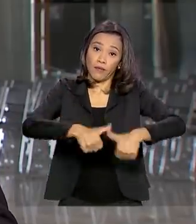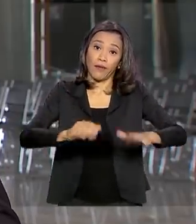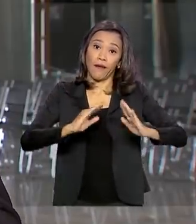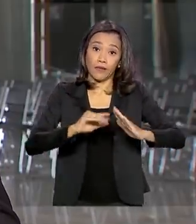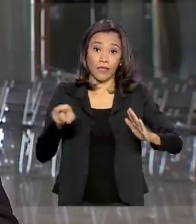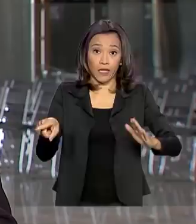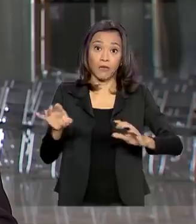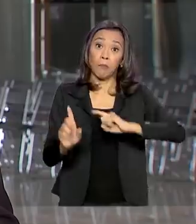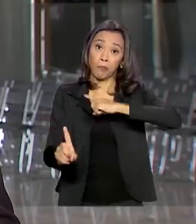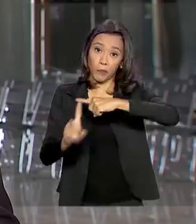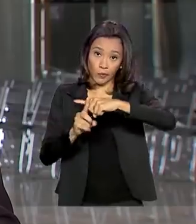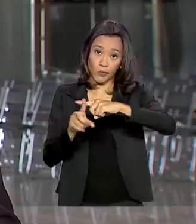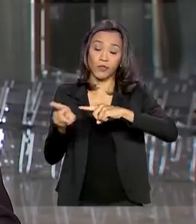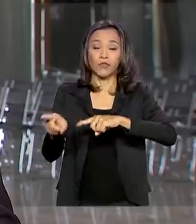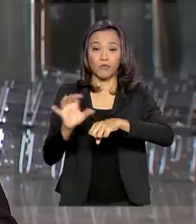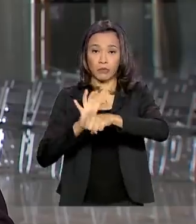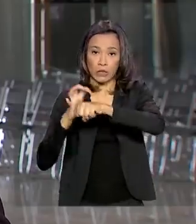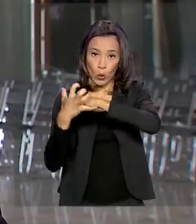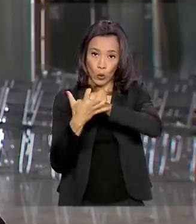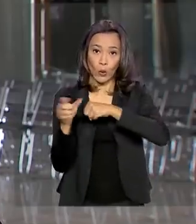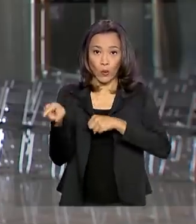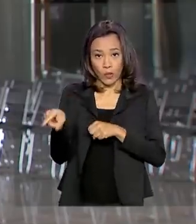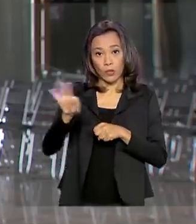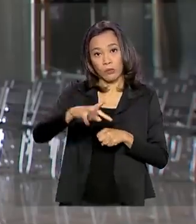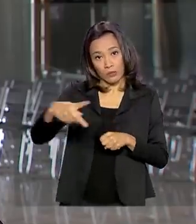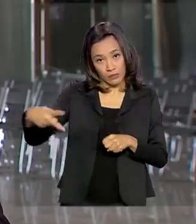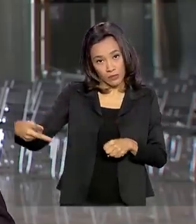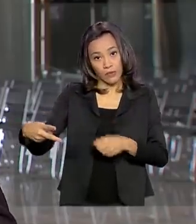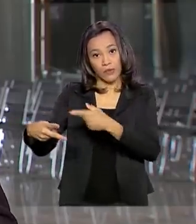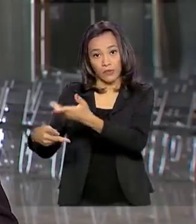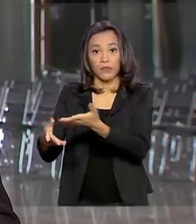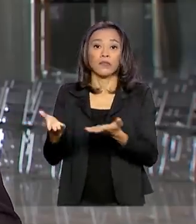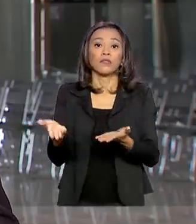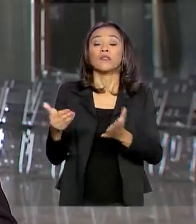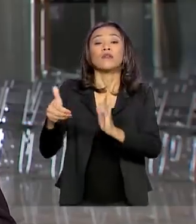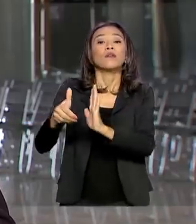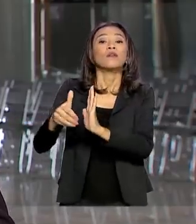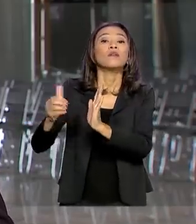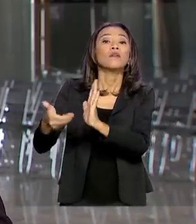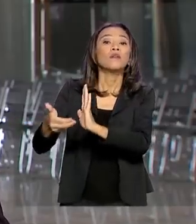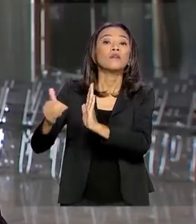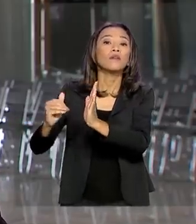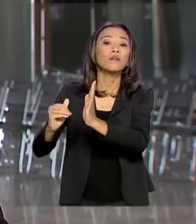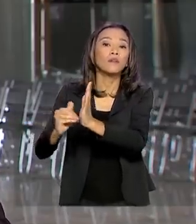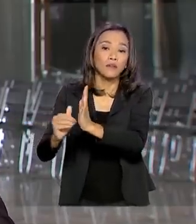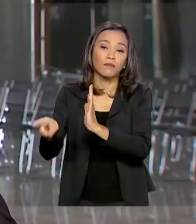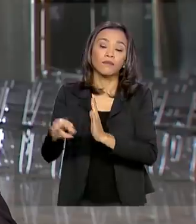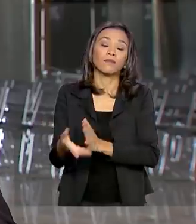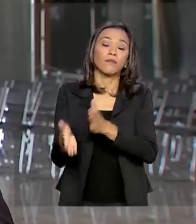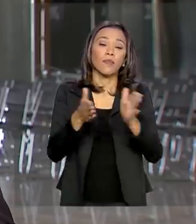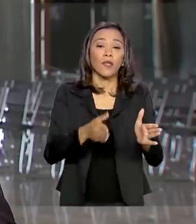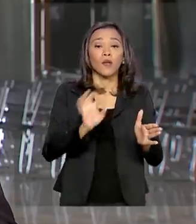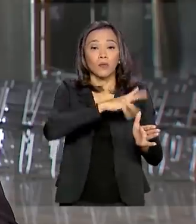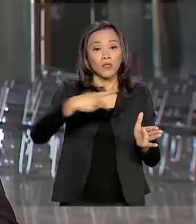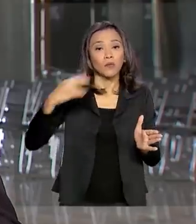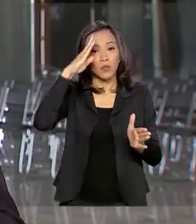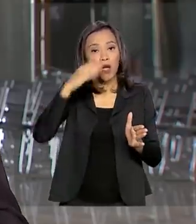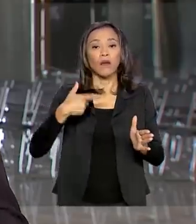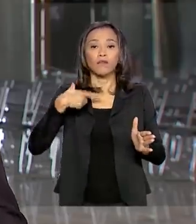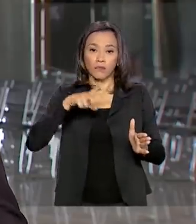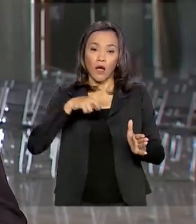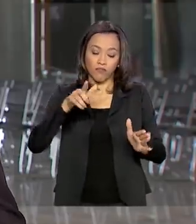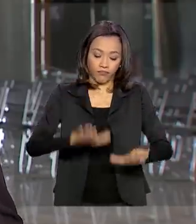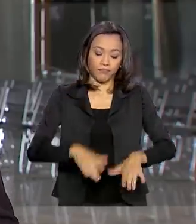positivo para o novo coronavírus. Já o presidente Jair Bolsonaro cumpre a agenda hoje aqui no Palácio do Planalto. De manhã, ele se